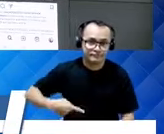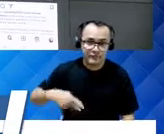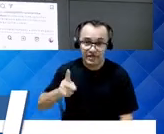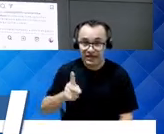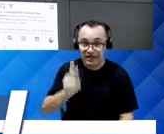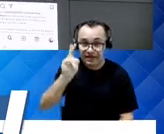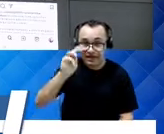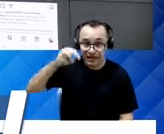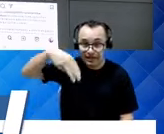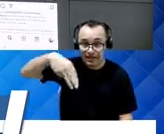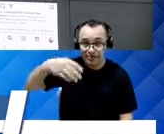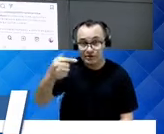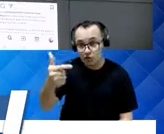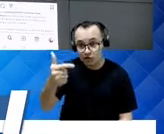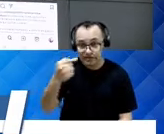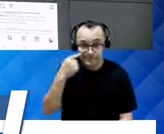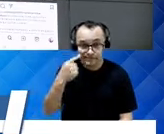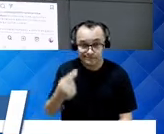João Traficante.